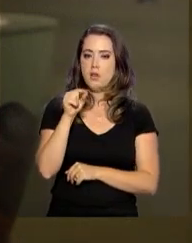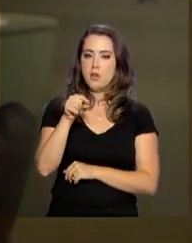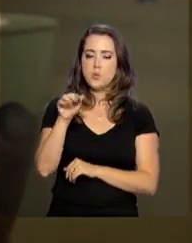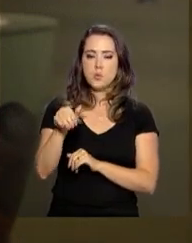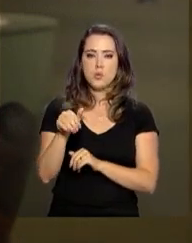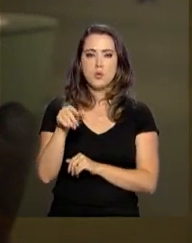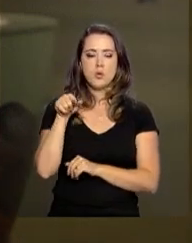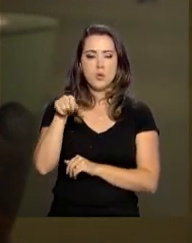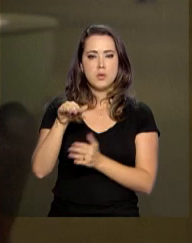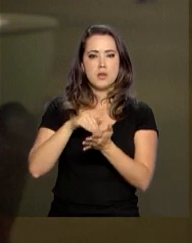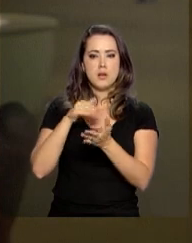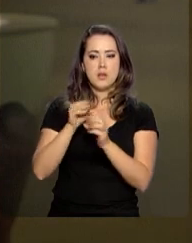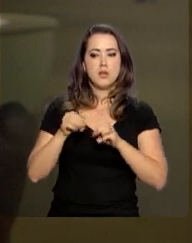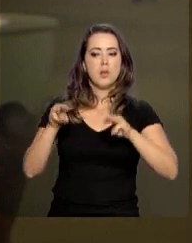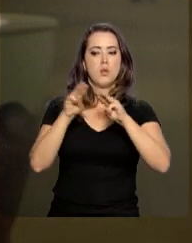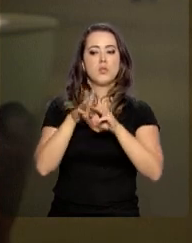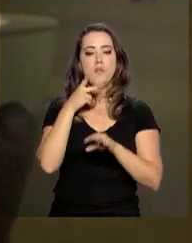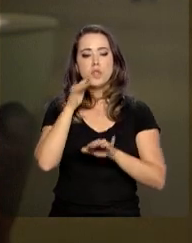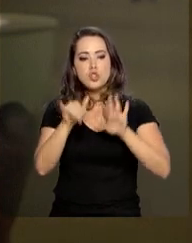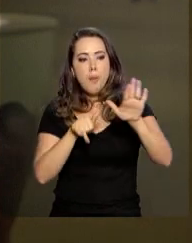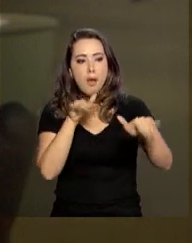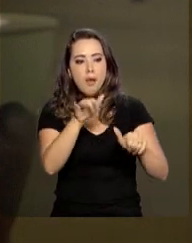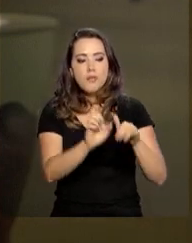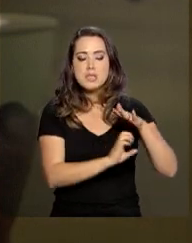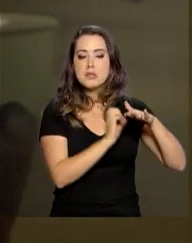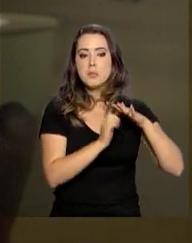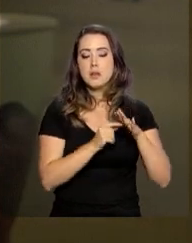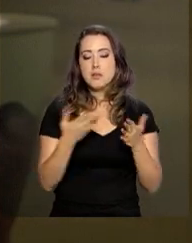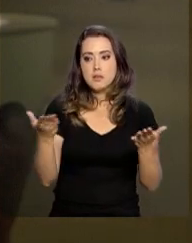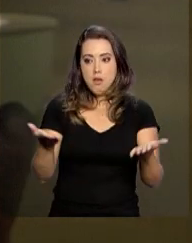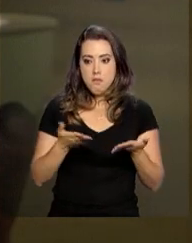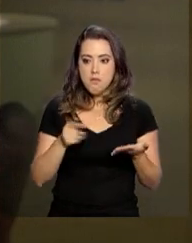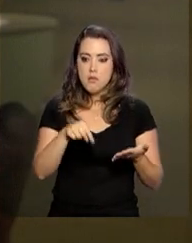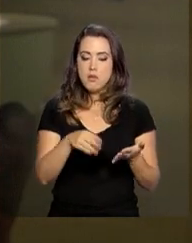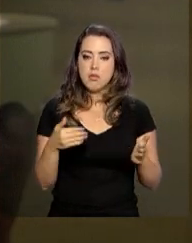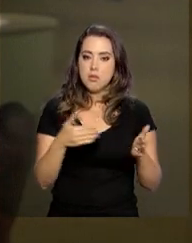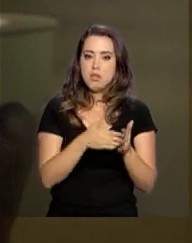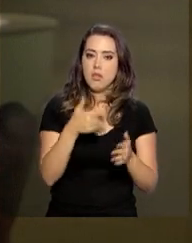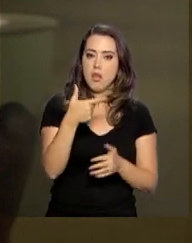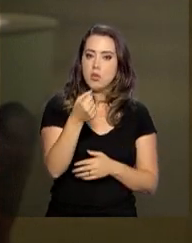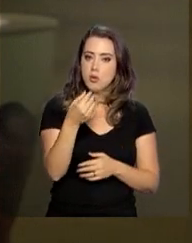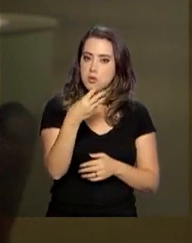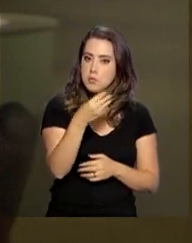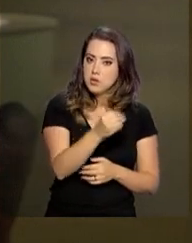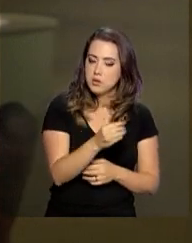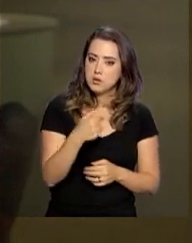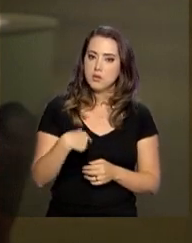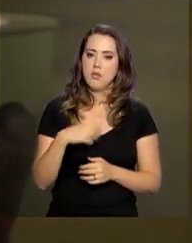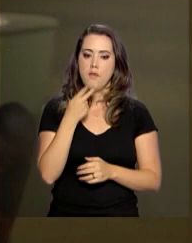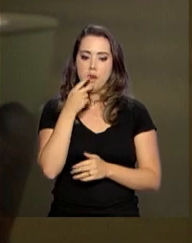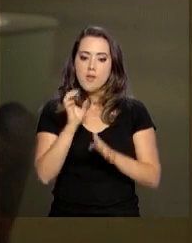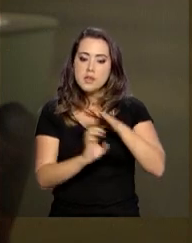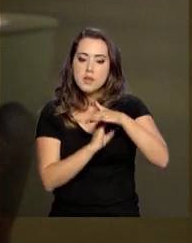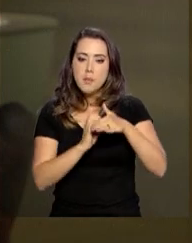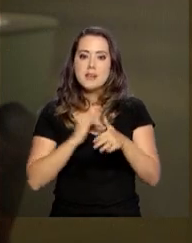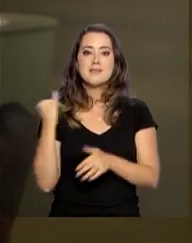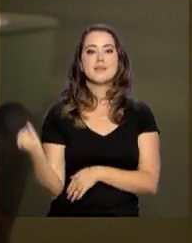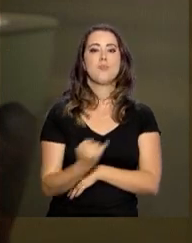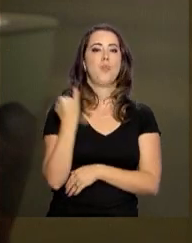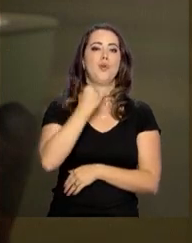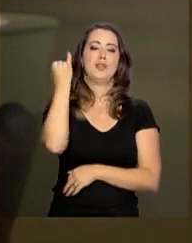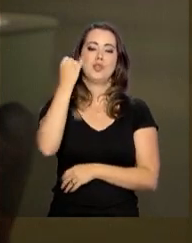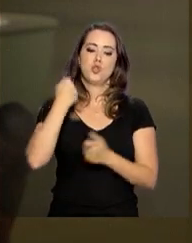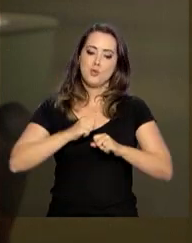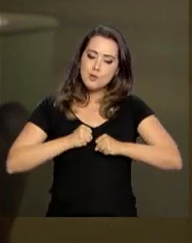e chamava a responsabilidade das empresas para o caminho até 2030. Ele dizia que as empresas são fundamentais, elas precisam